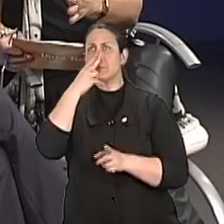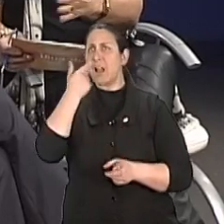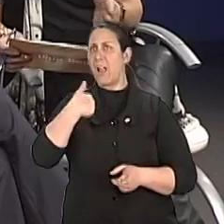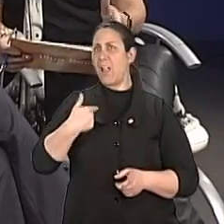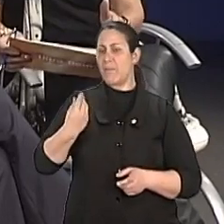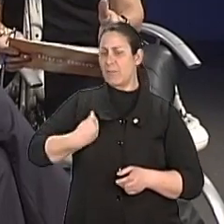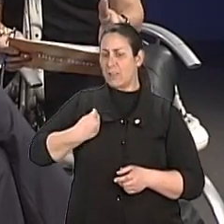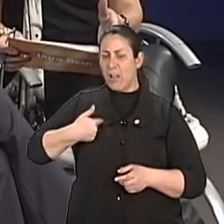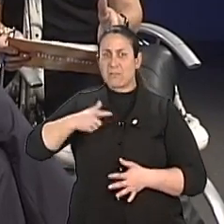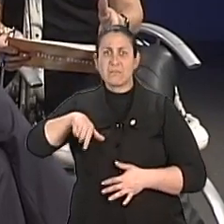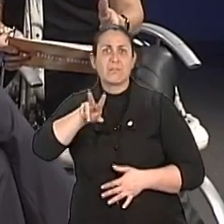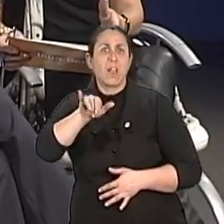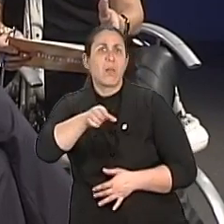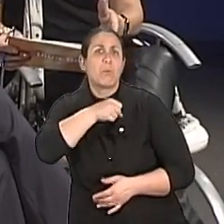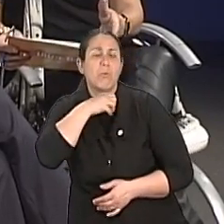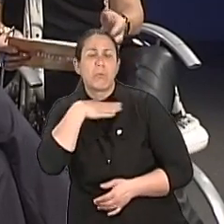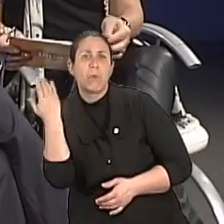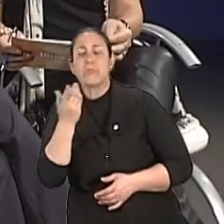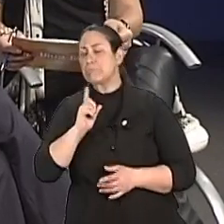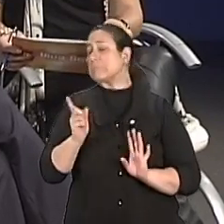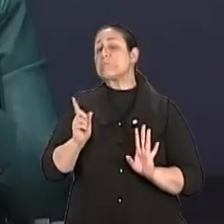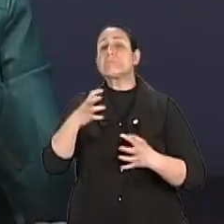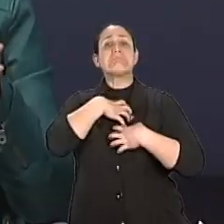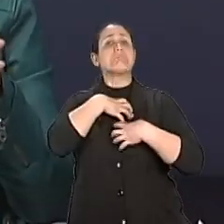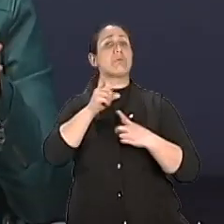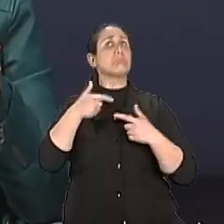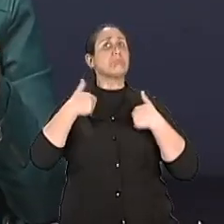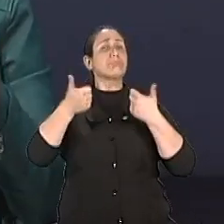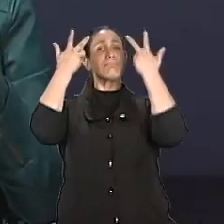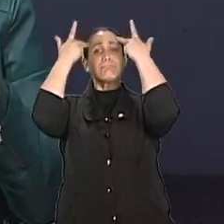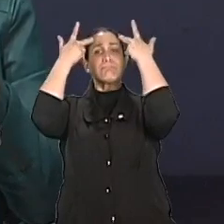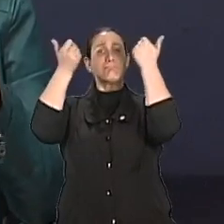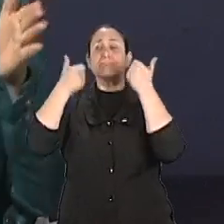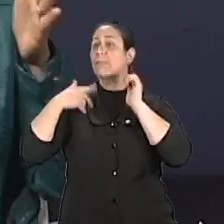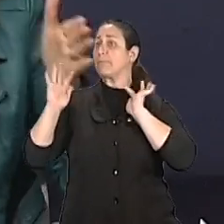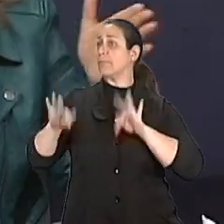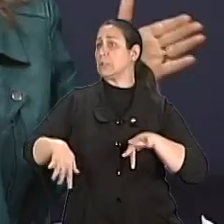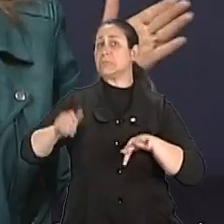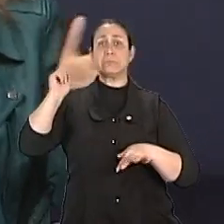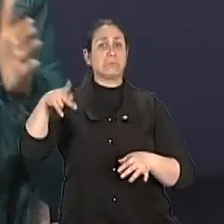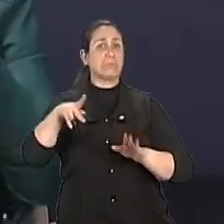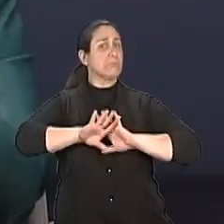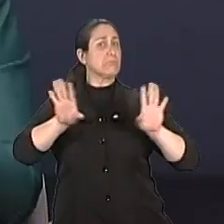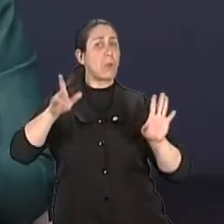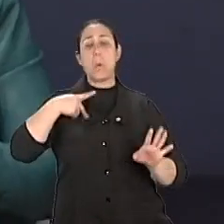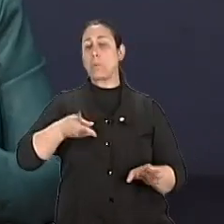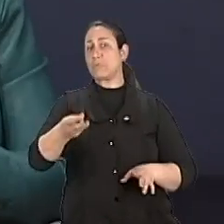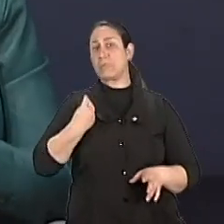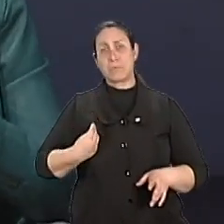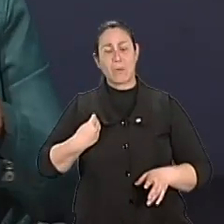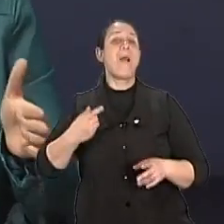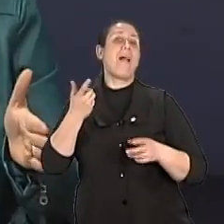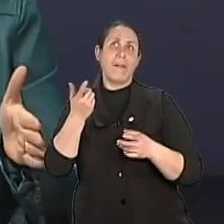quem se aposentava estava pra morrer. Sim, apesar de que nós sabemos que a aposentadoria continua sendo ainda um processo de uma